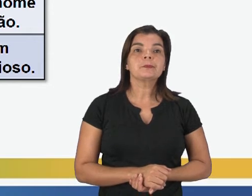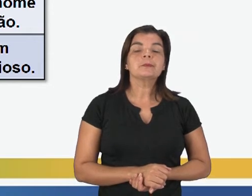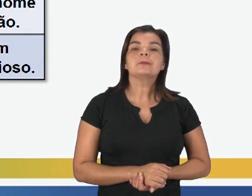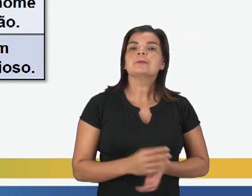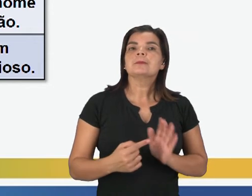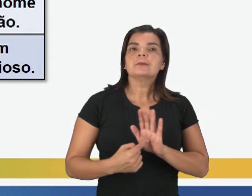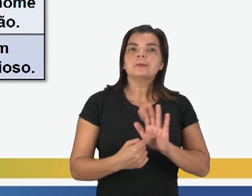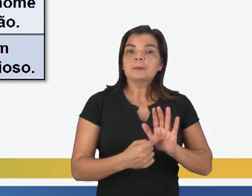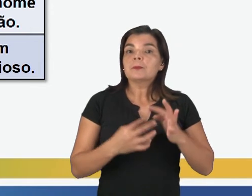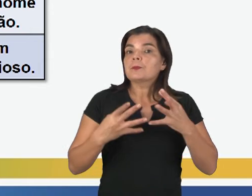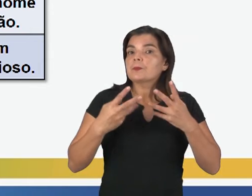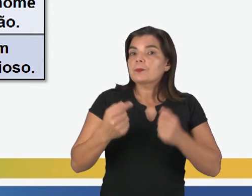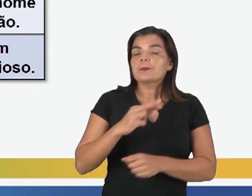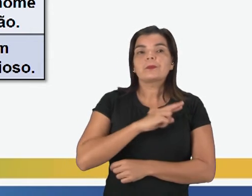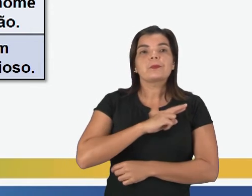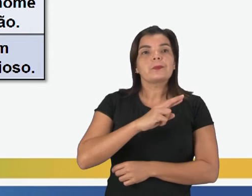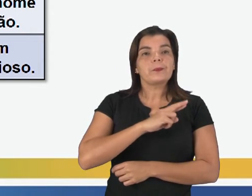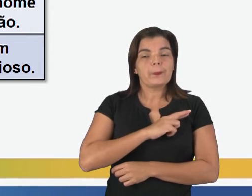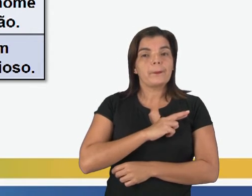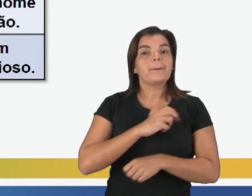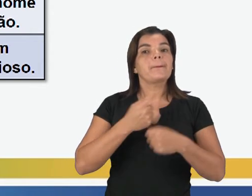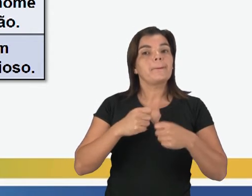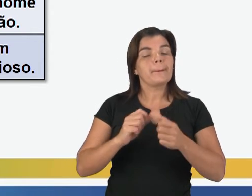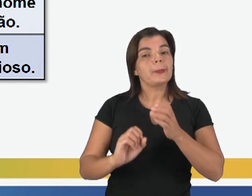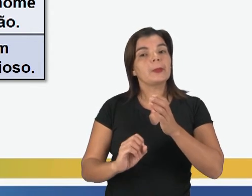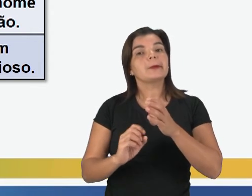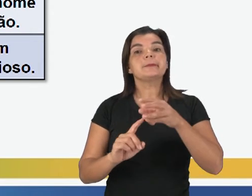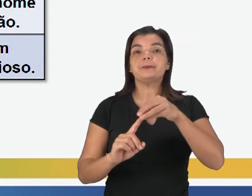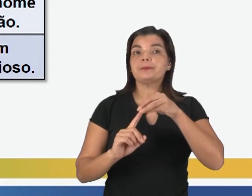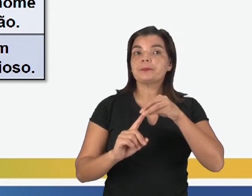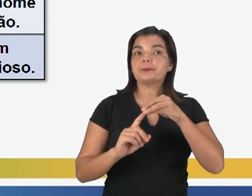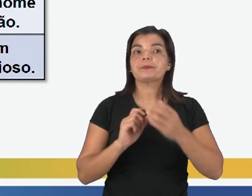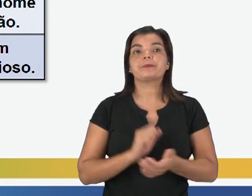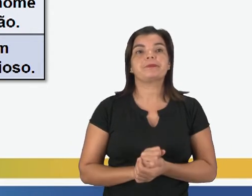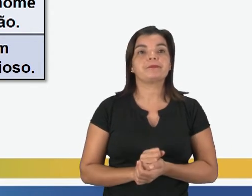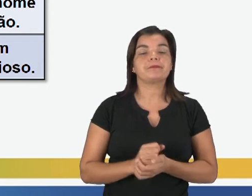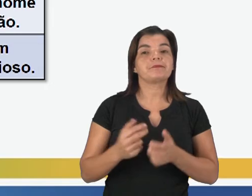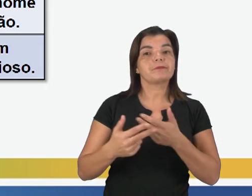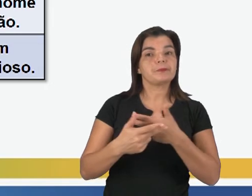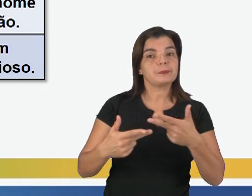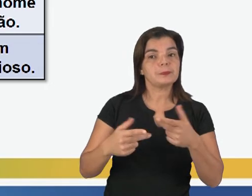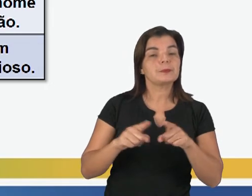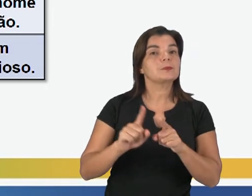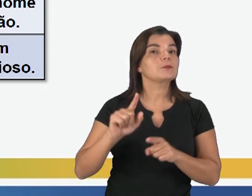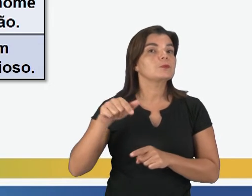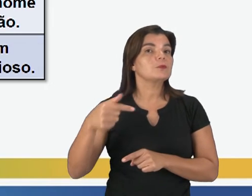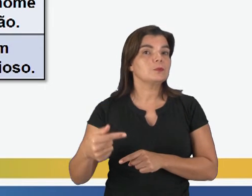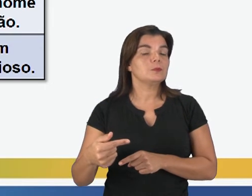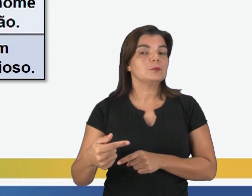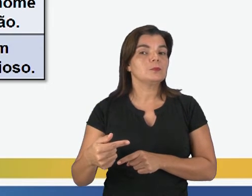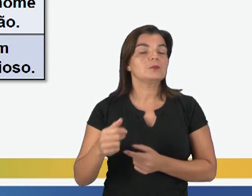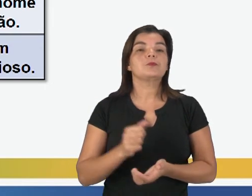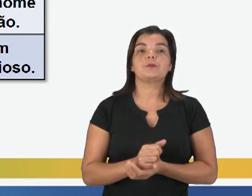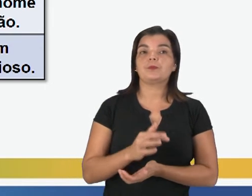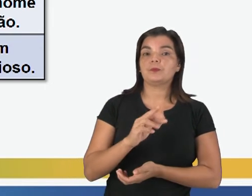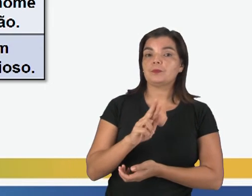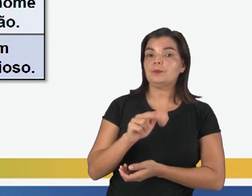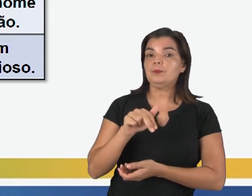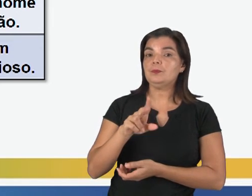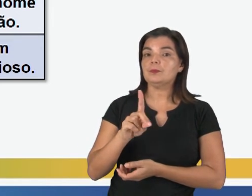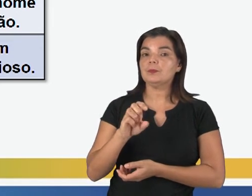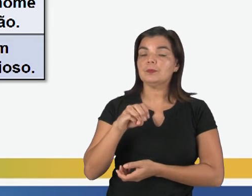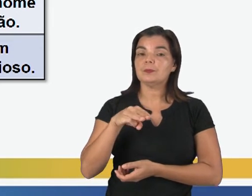Fundamento, gente. Toda religião tem um fundamento. Uma coisa é fundamento, outra coisa é o fundamentalismo.